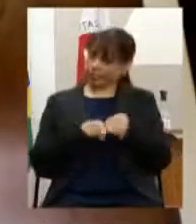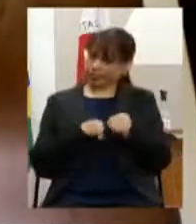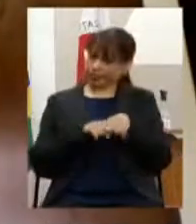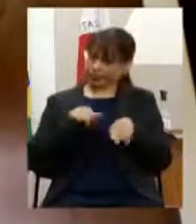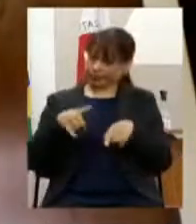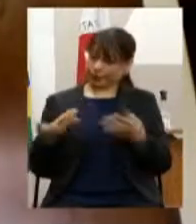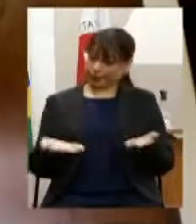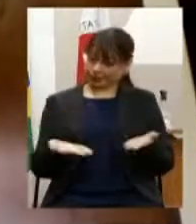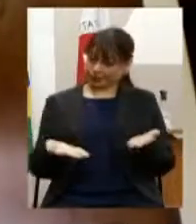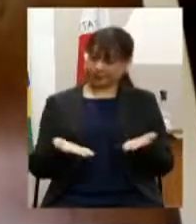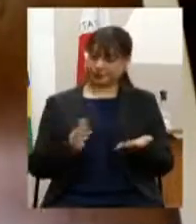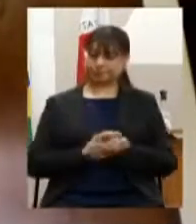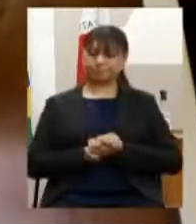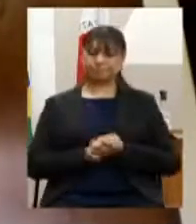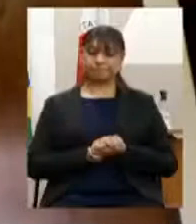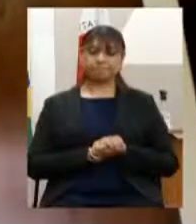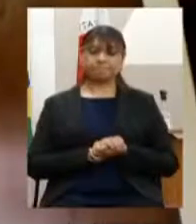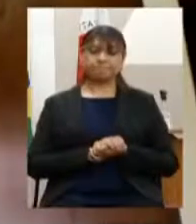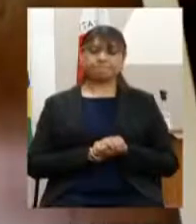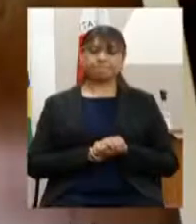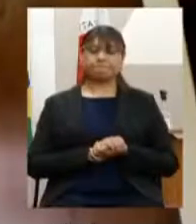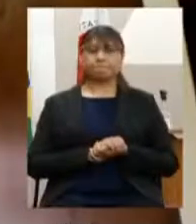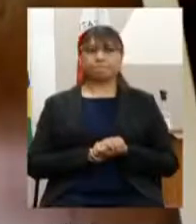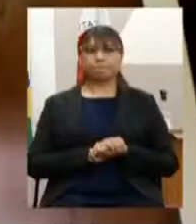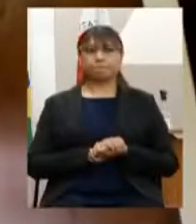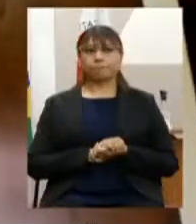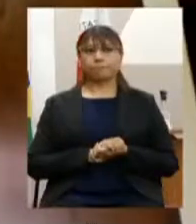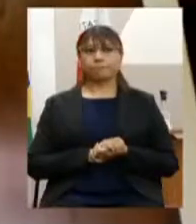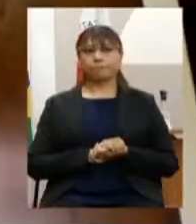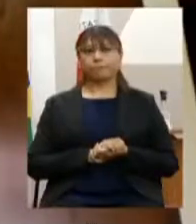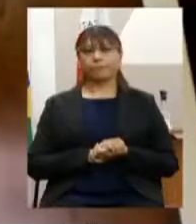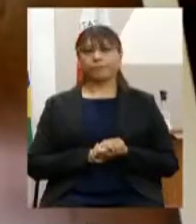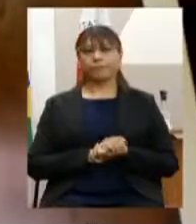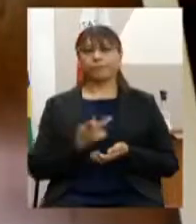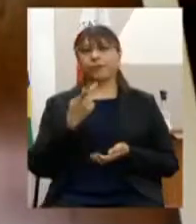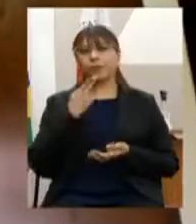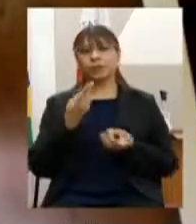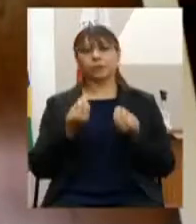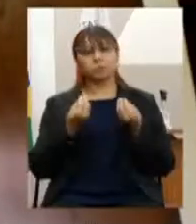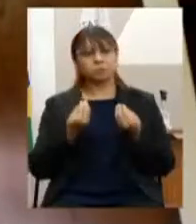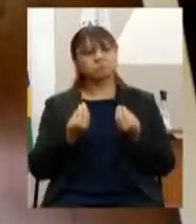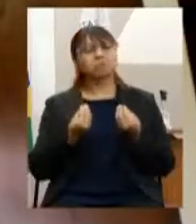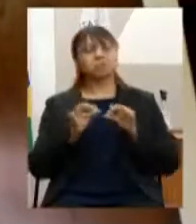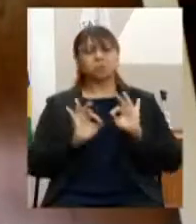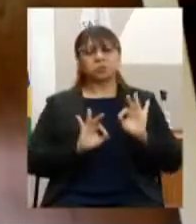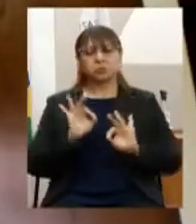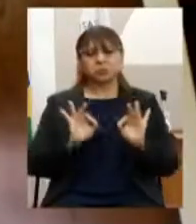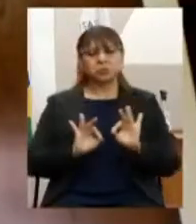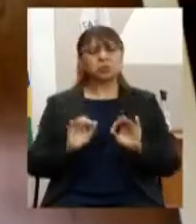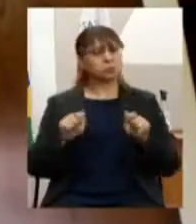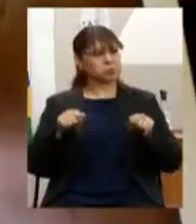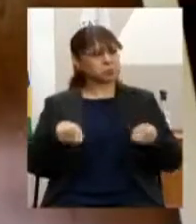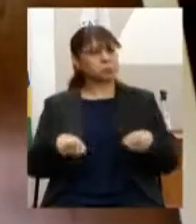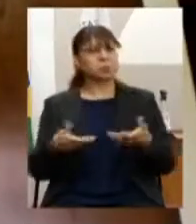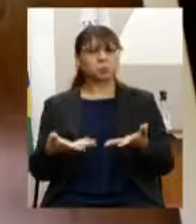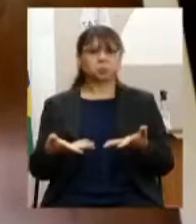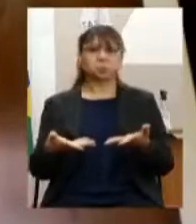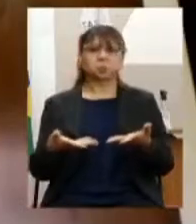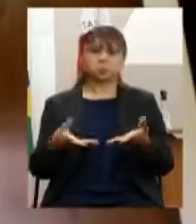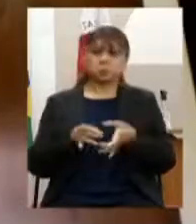momento de ressaltar a organização a competência e a disponibilidade